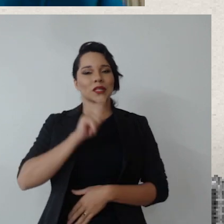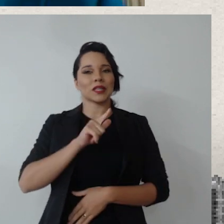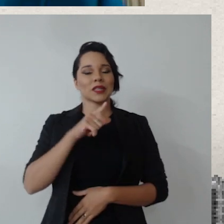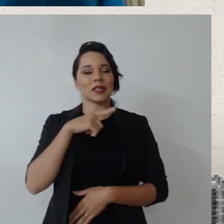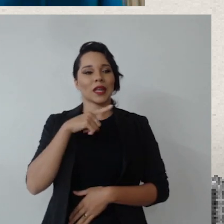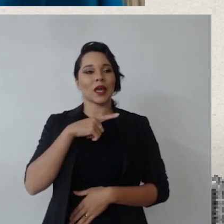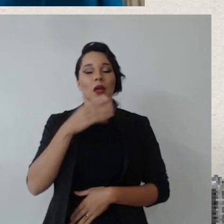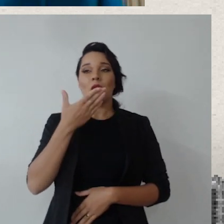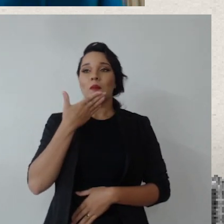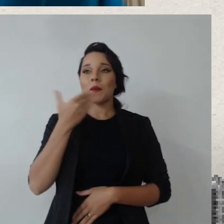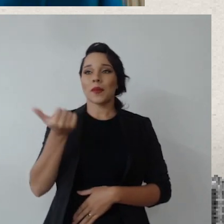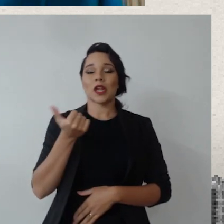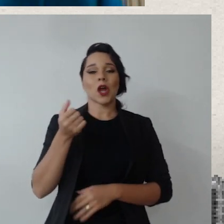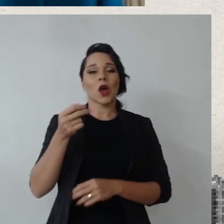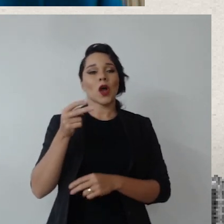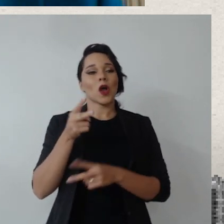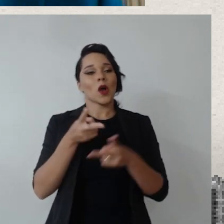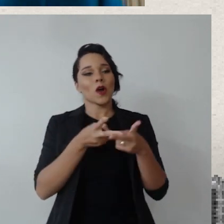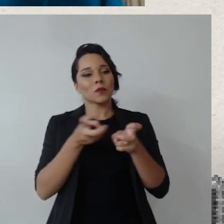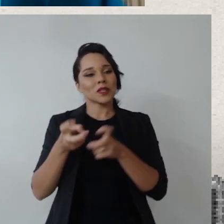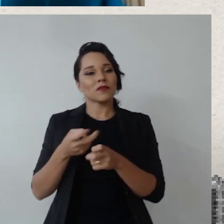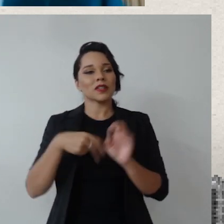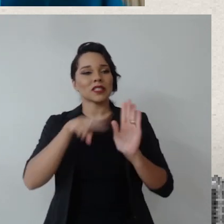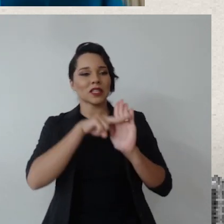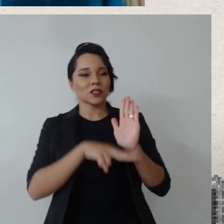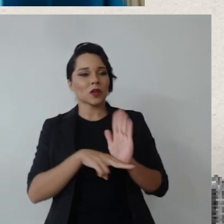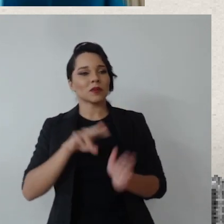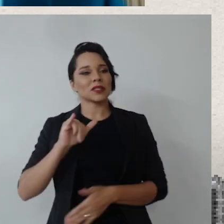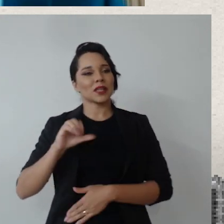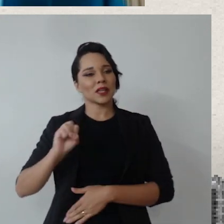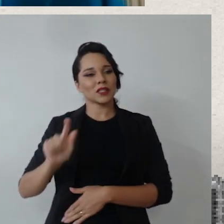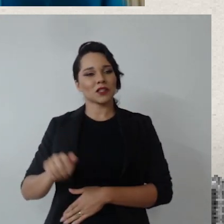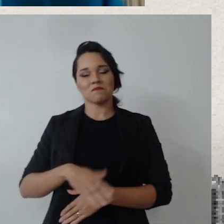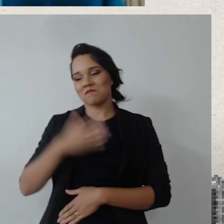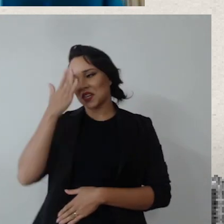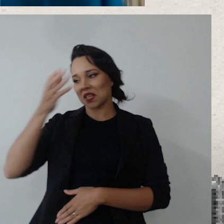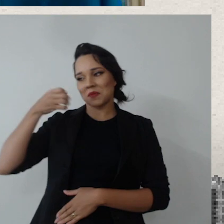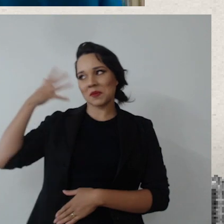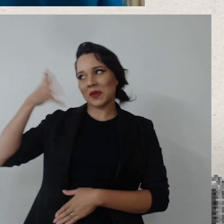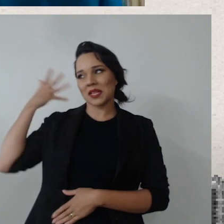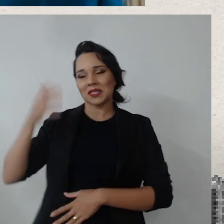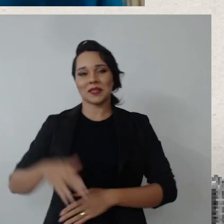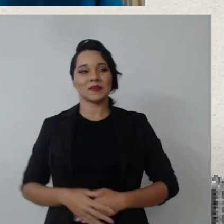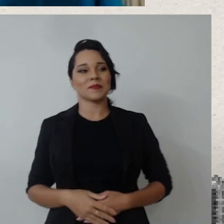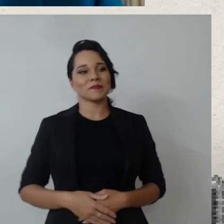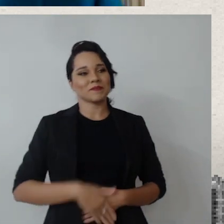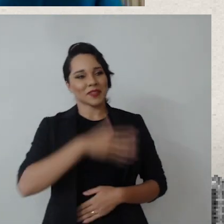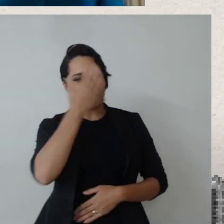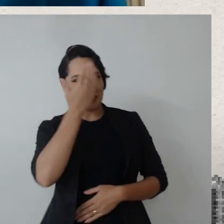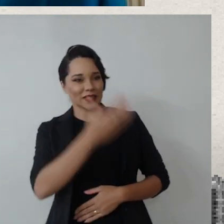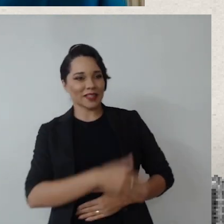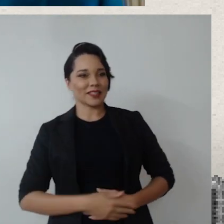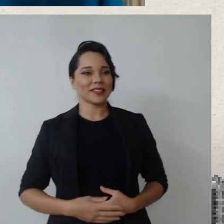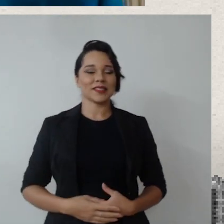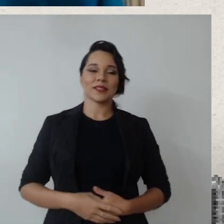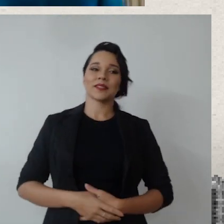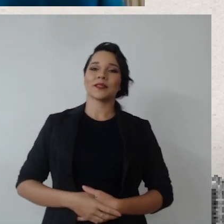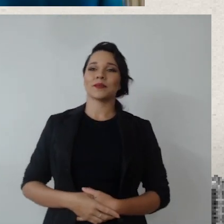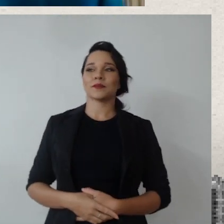uma melhor observância dessas normas ISD. Muito obrigado aí pela palestra. Obrigado, doutor Adil.